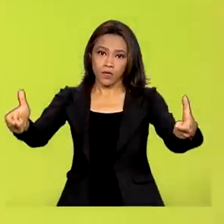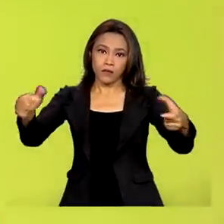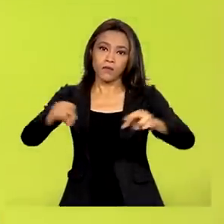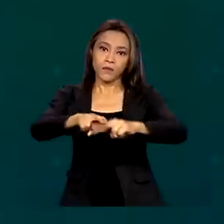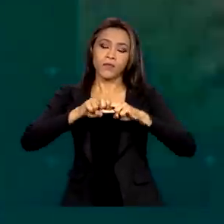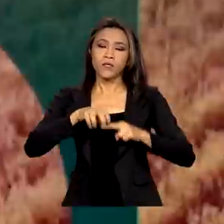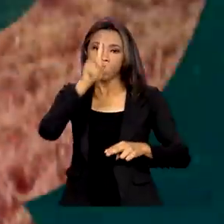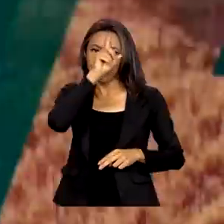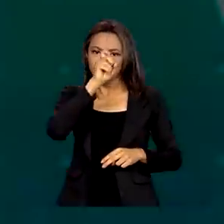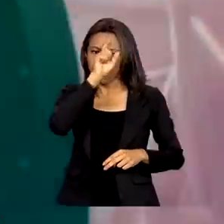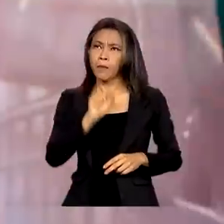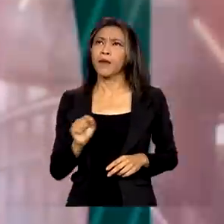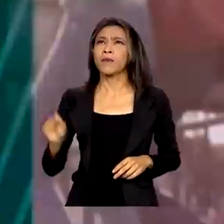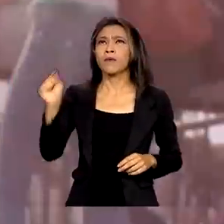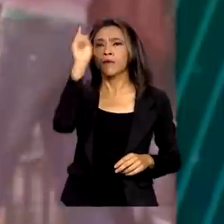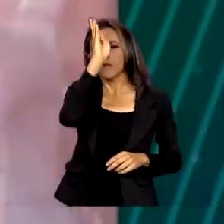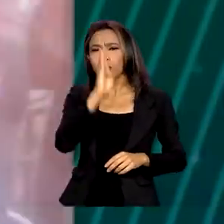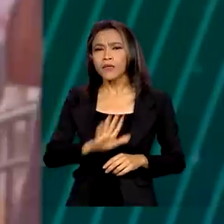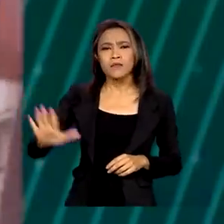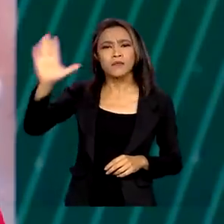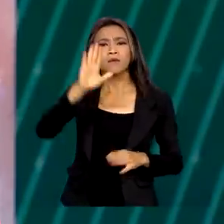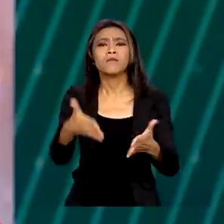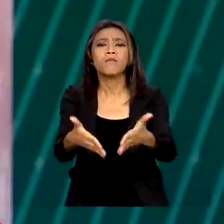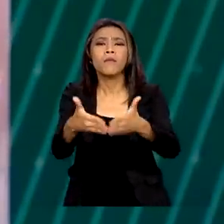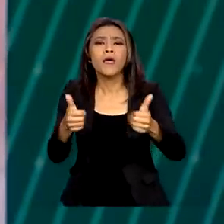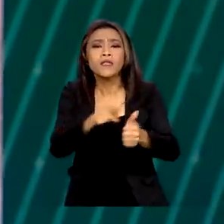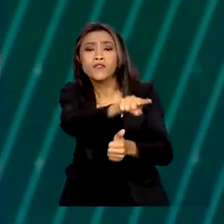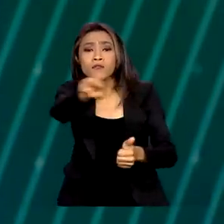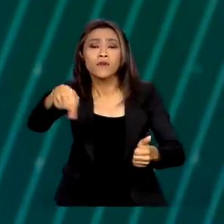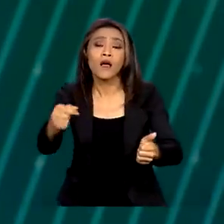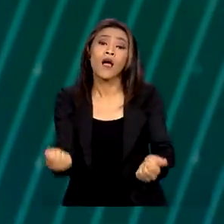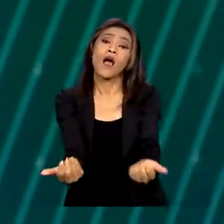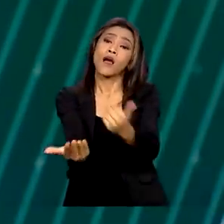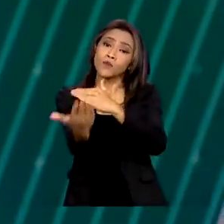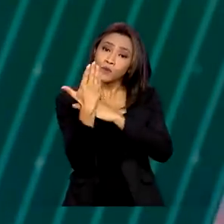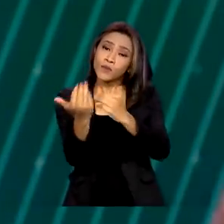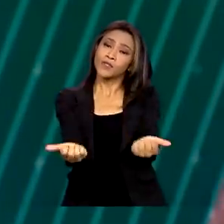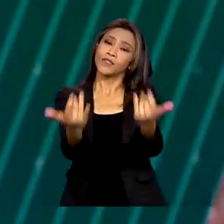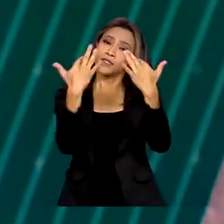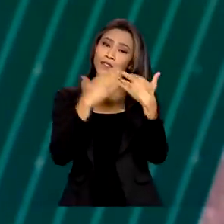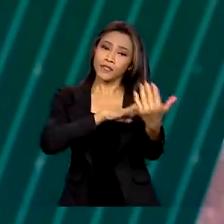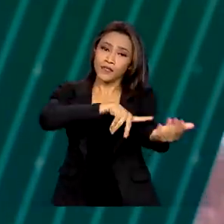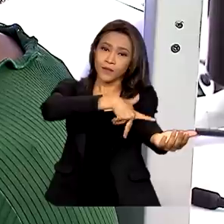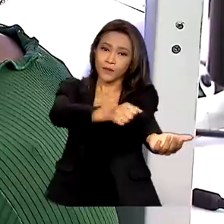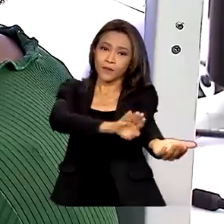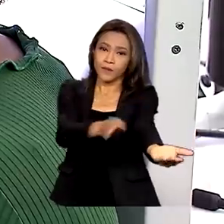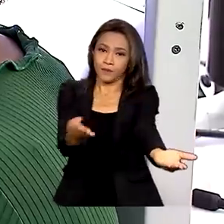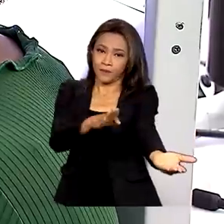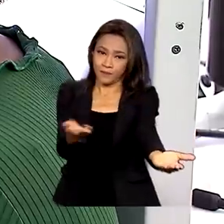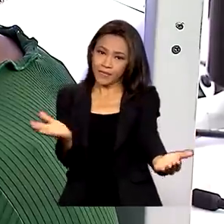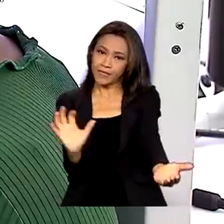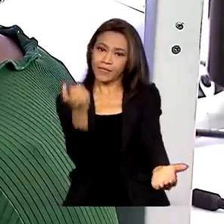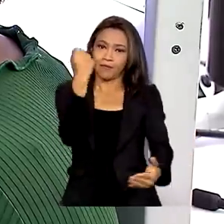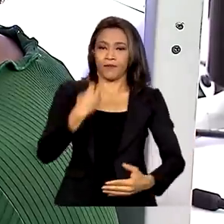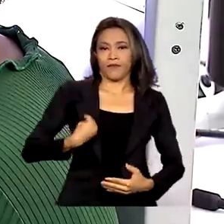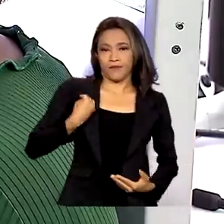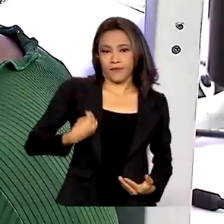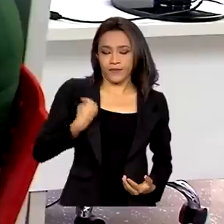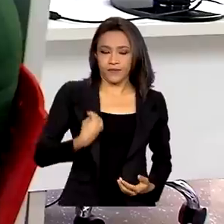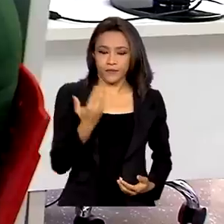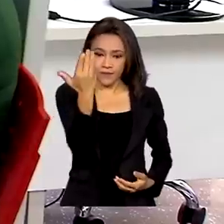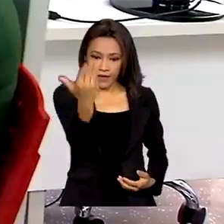os hemocentros de todo o país pedem para que as pessoas doem e ajudem a salvar vidas. Maria